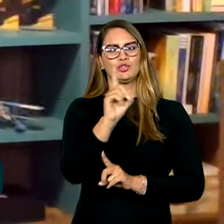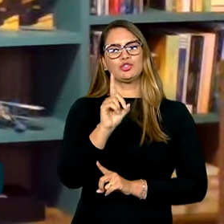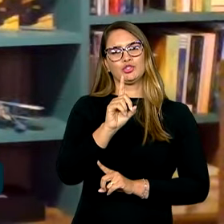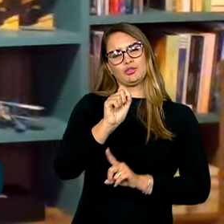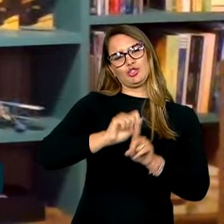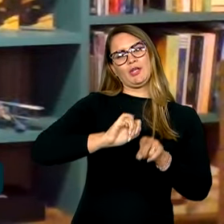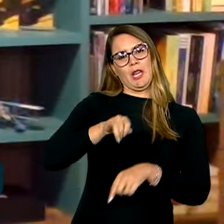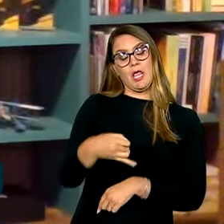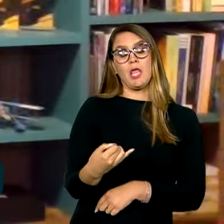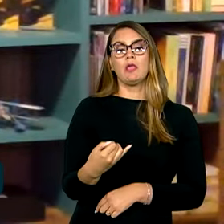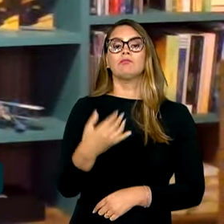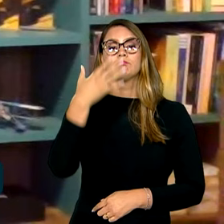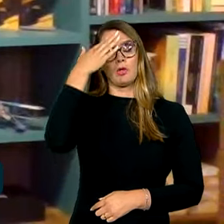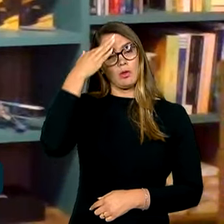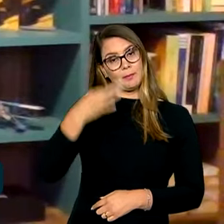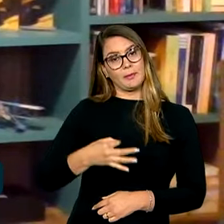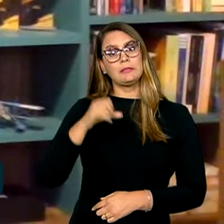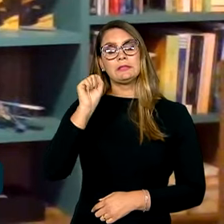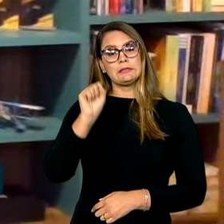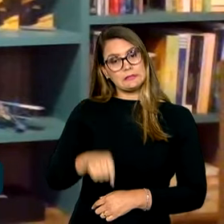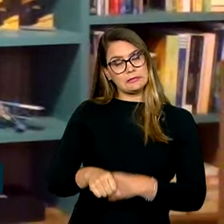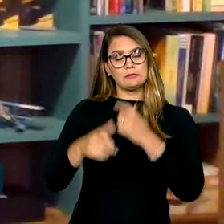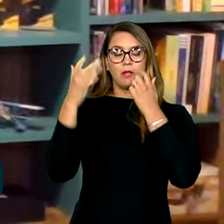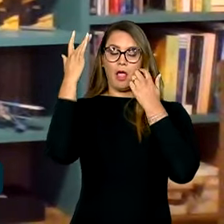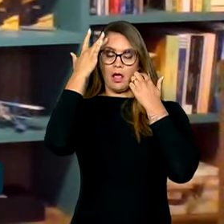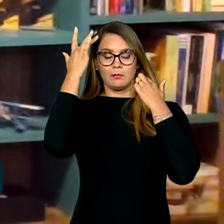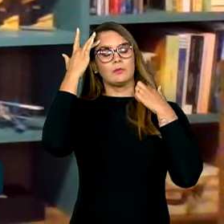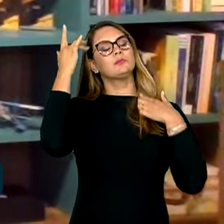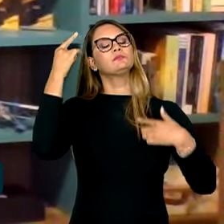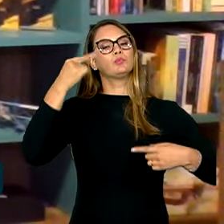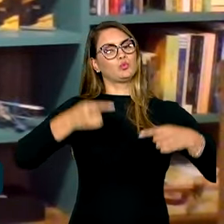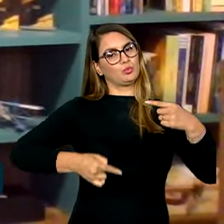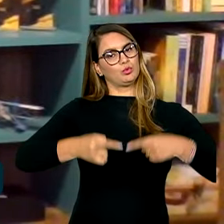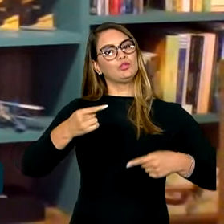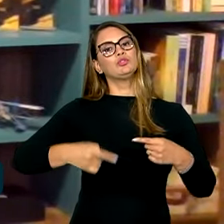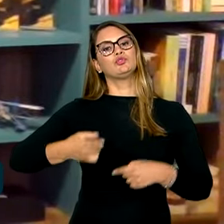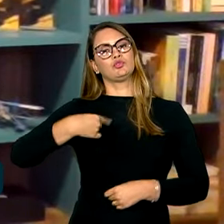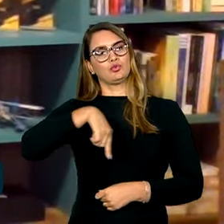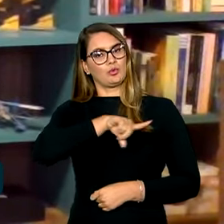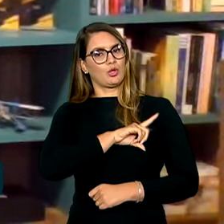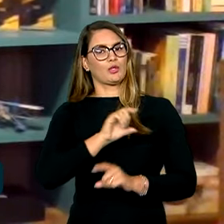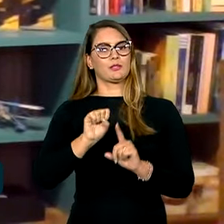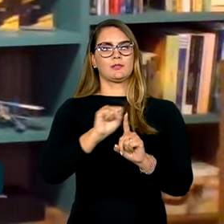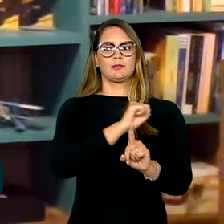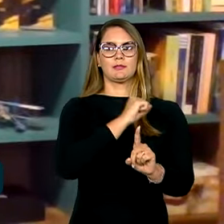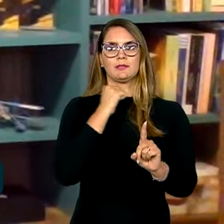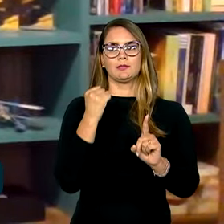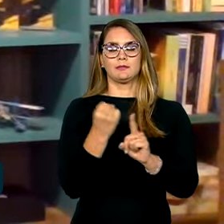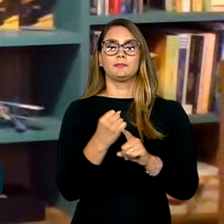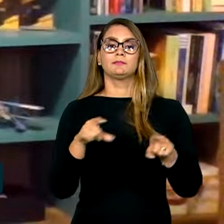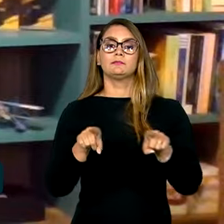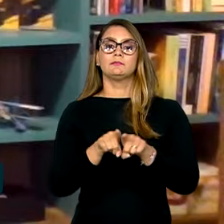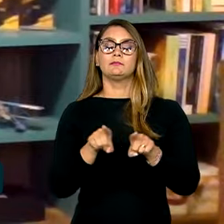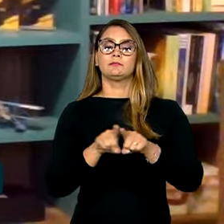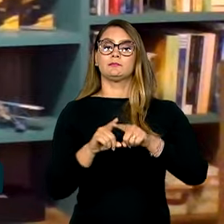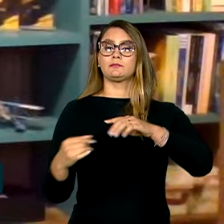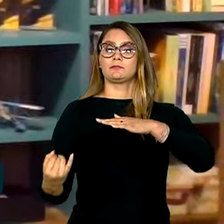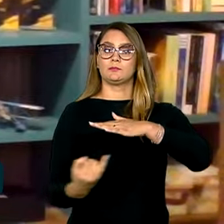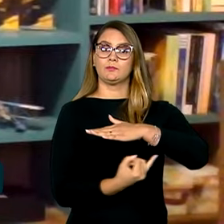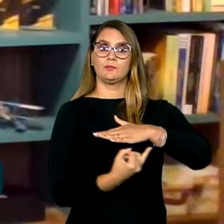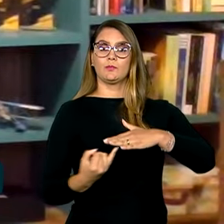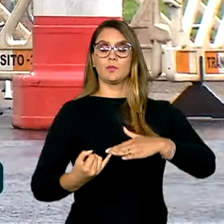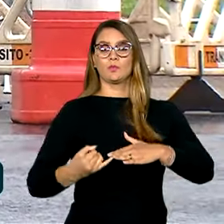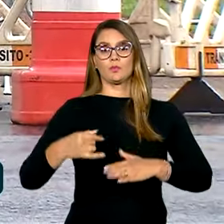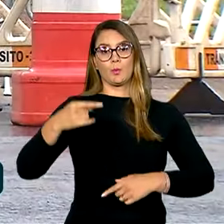pode entender, sim, que houve um amadurecimento político na nossa sociedade, mas também nas instituições